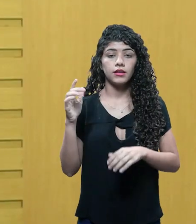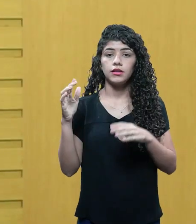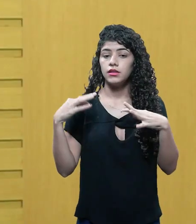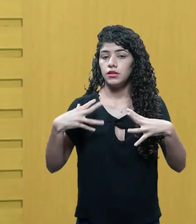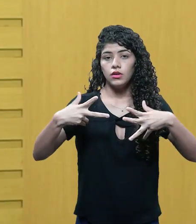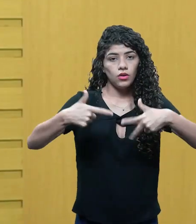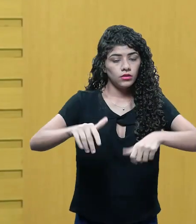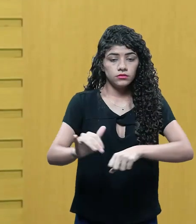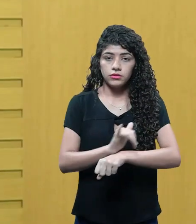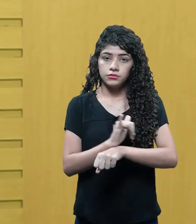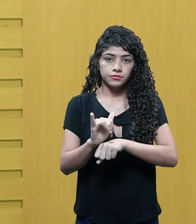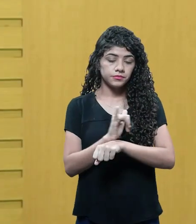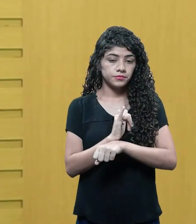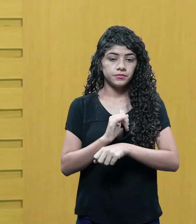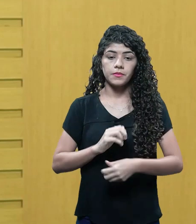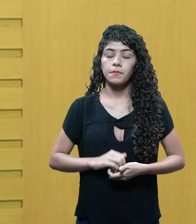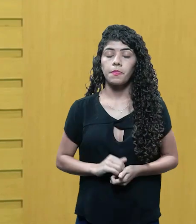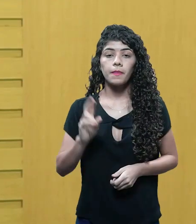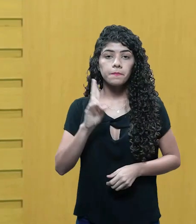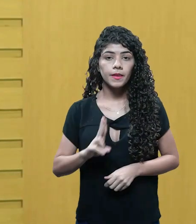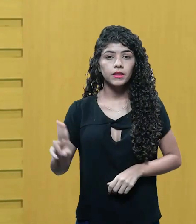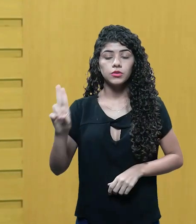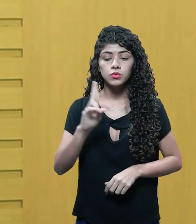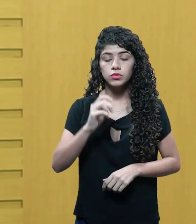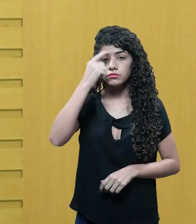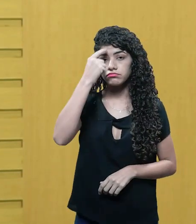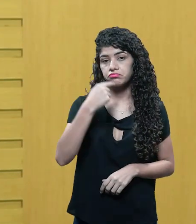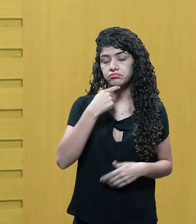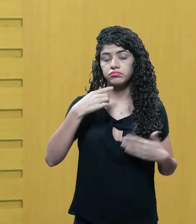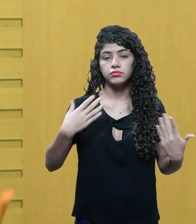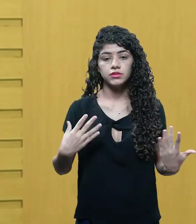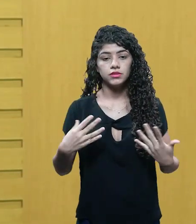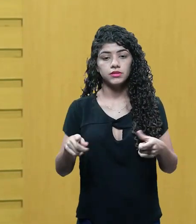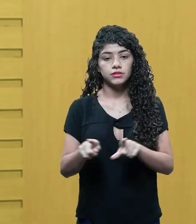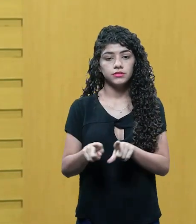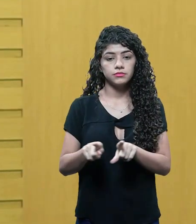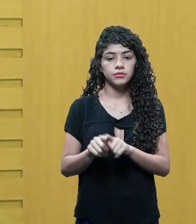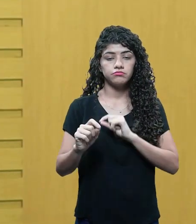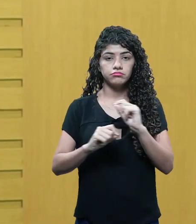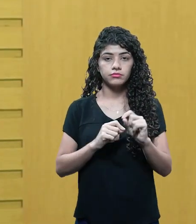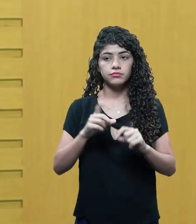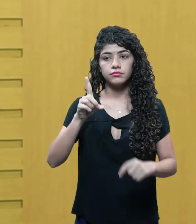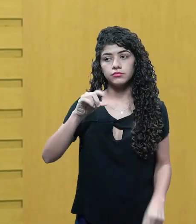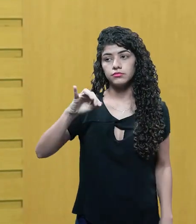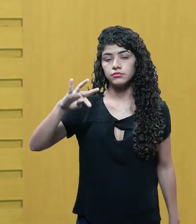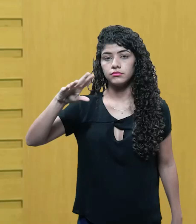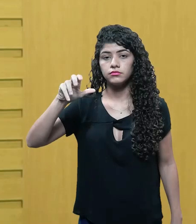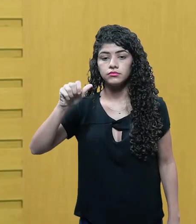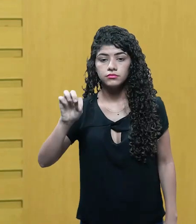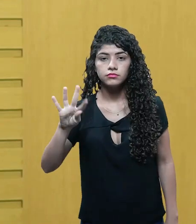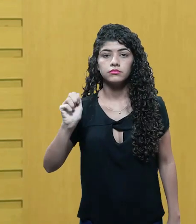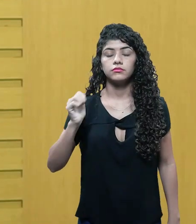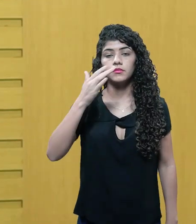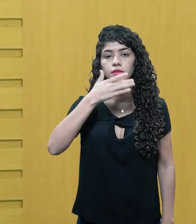recursos. Então, ele usa flashback, ele, claro, usa a ação direta, ele